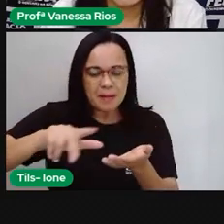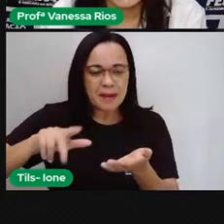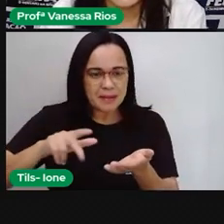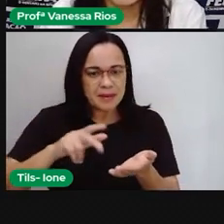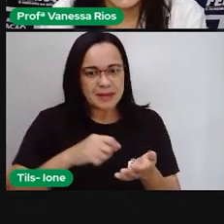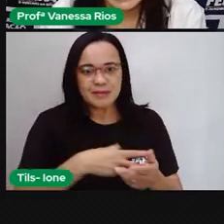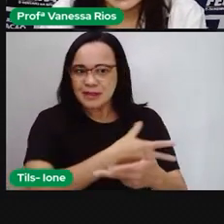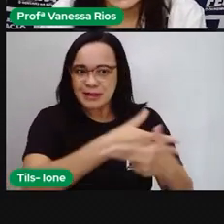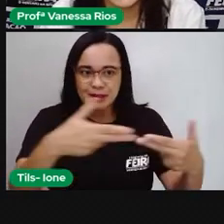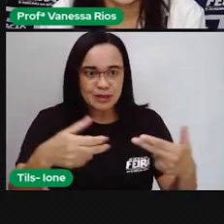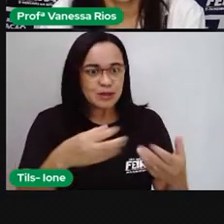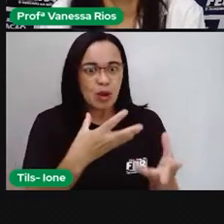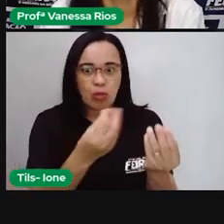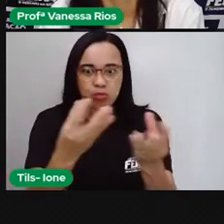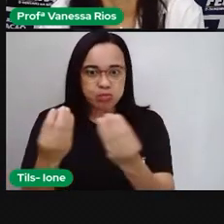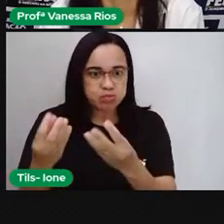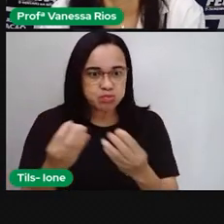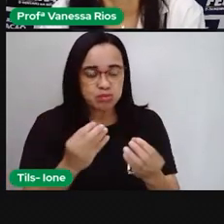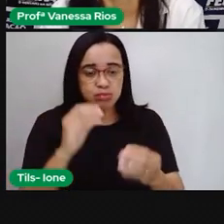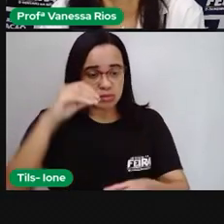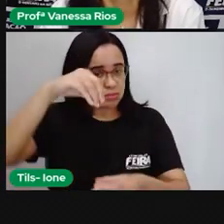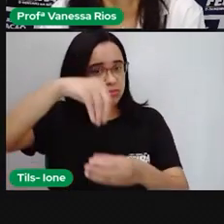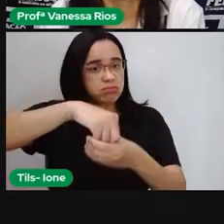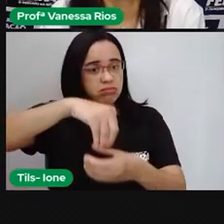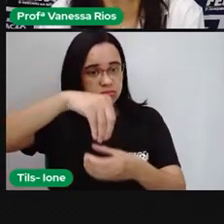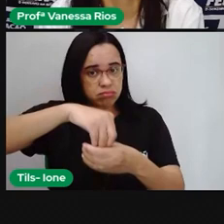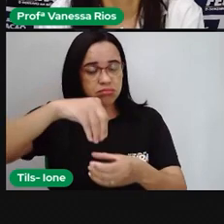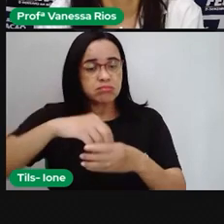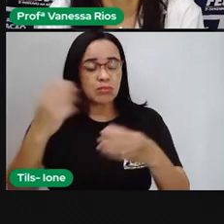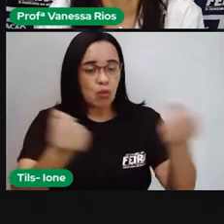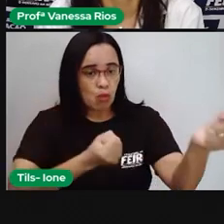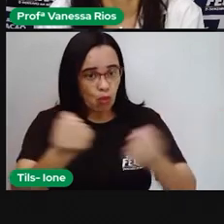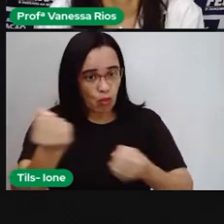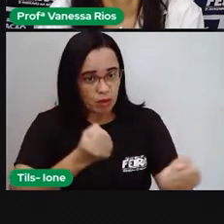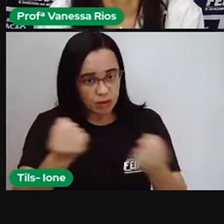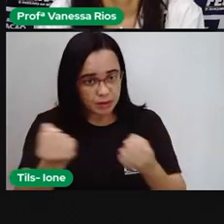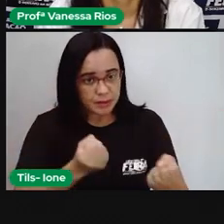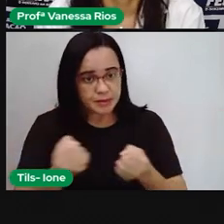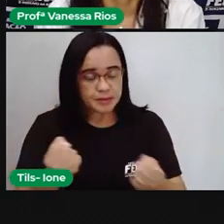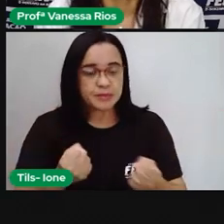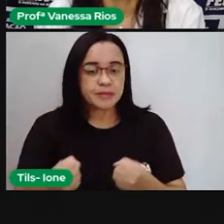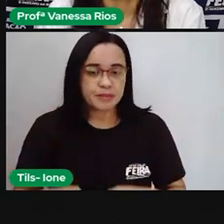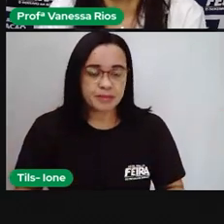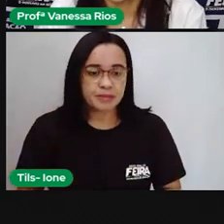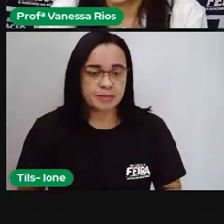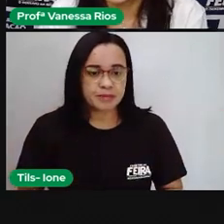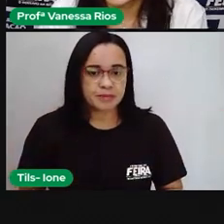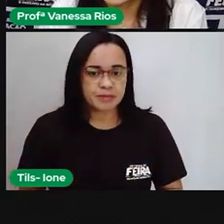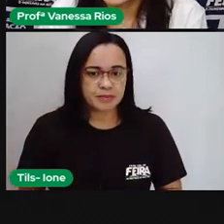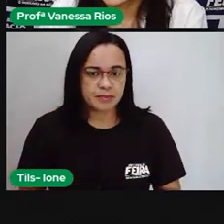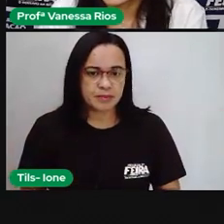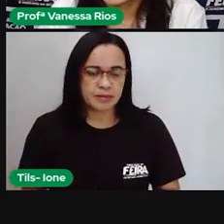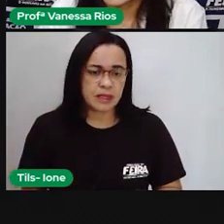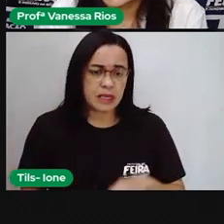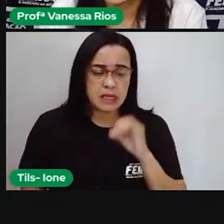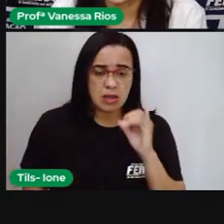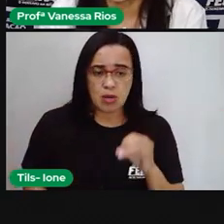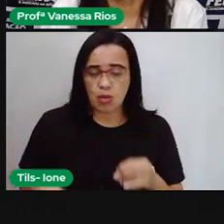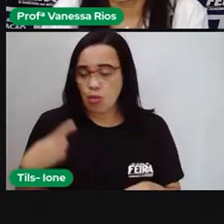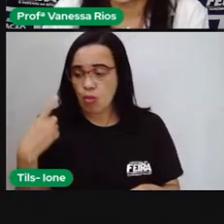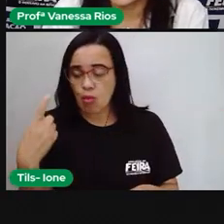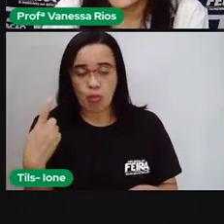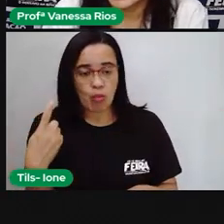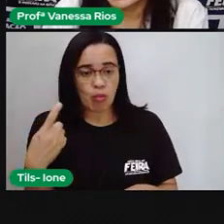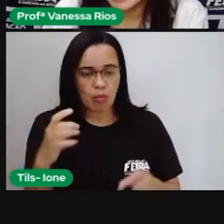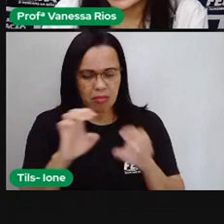aí que fazem parte da composição da estrutura aí do automóvel. Se tiver só uma dessas estruturas, o